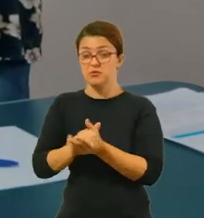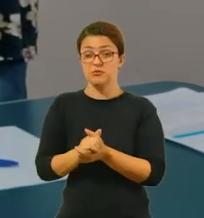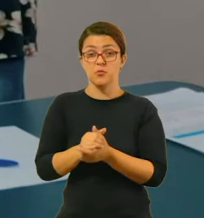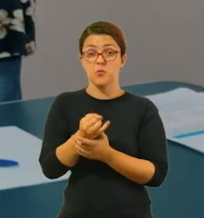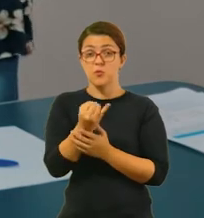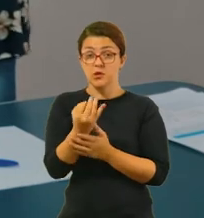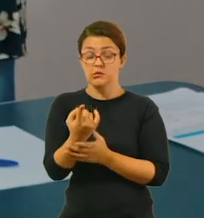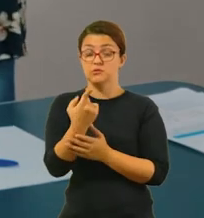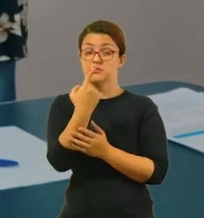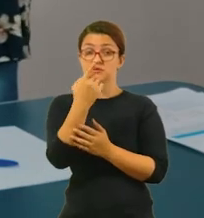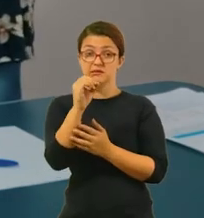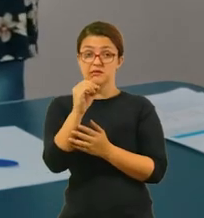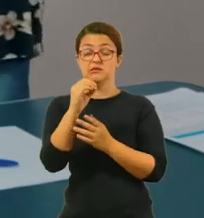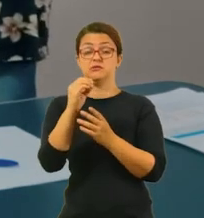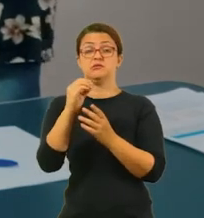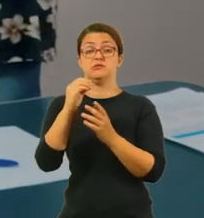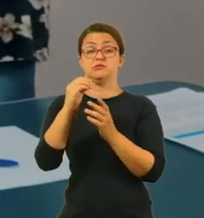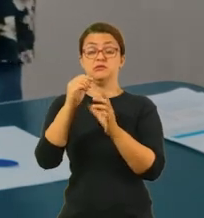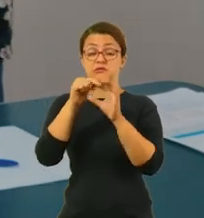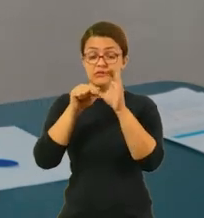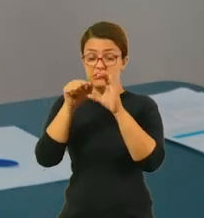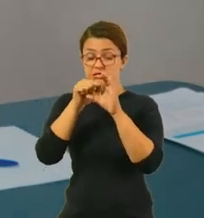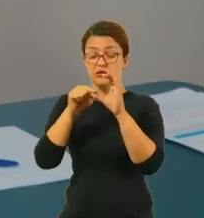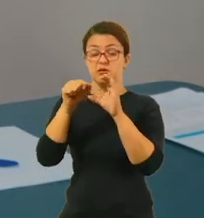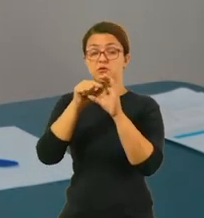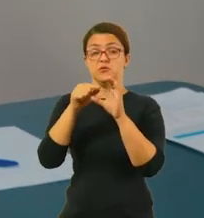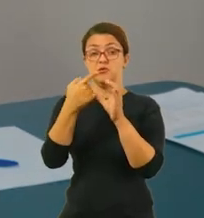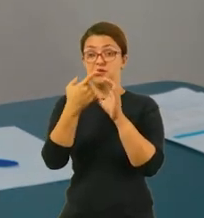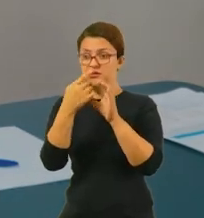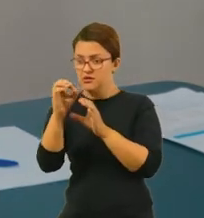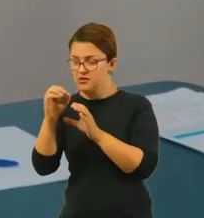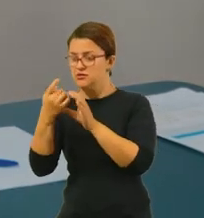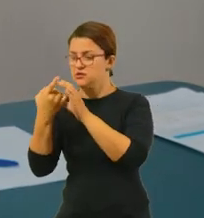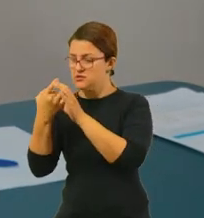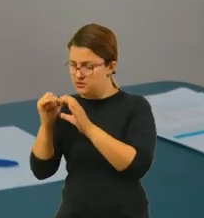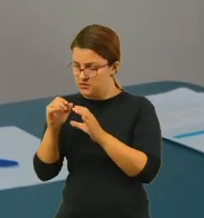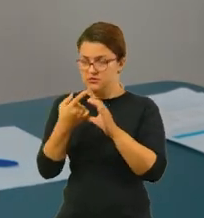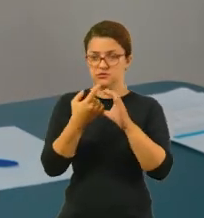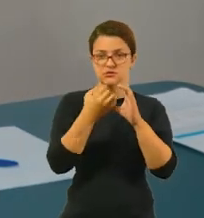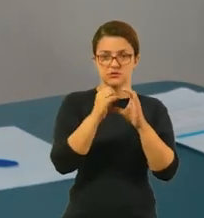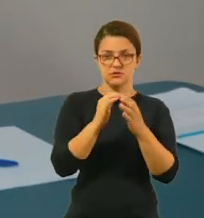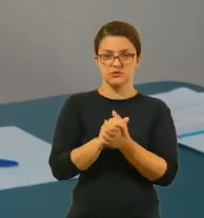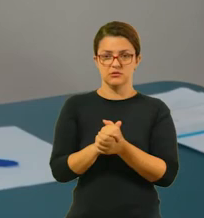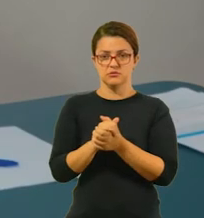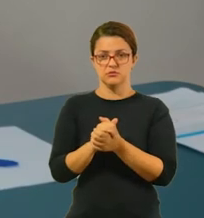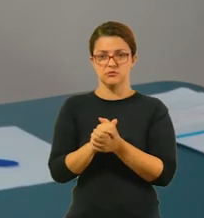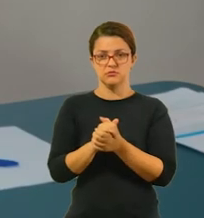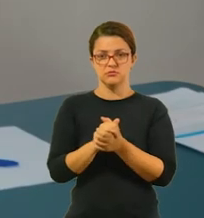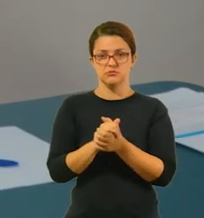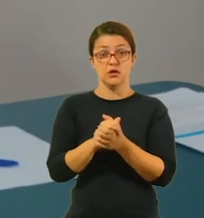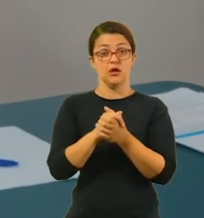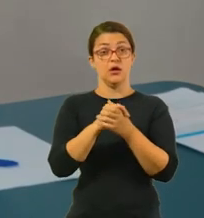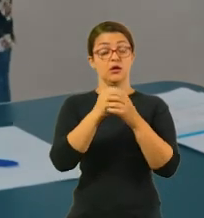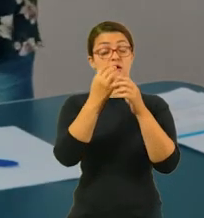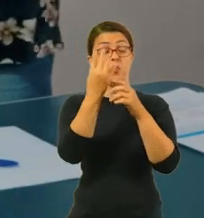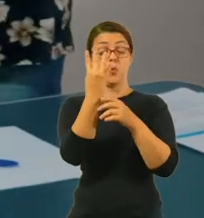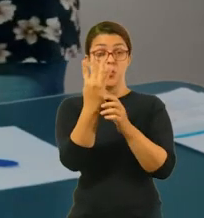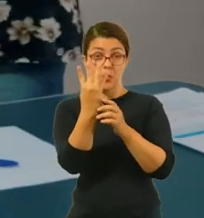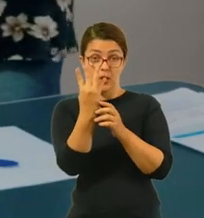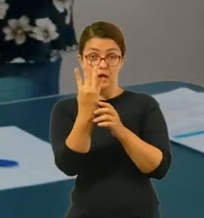quantos grupos de 10 círculos? Então, aqui, o divisor é o 4, aqui é o 7 e aqui é o 10, tá?